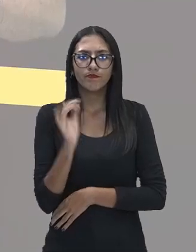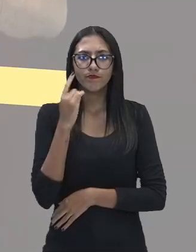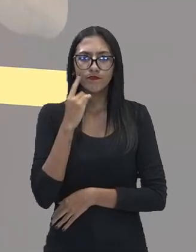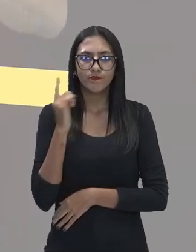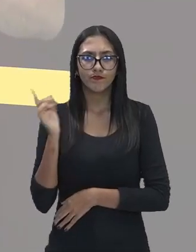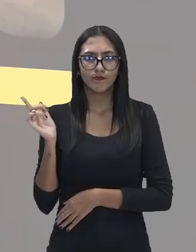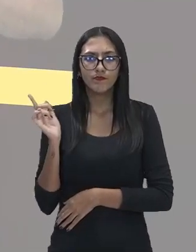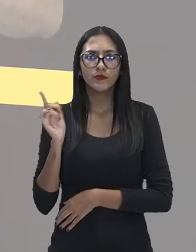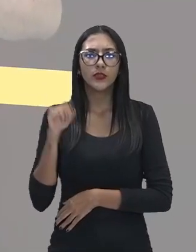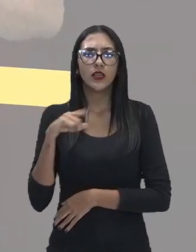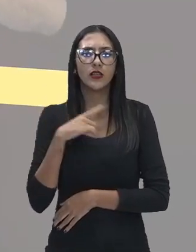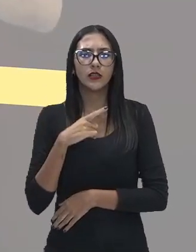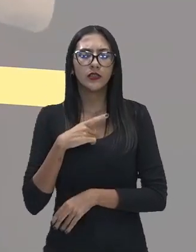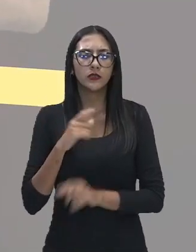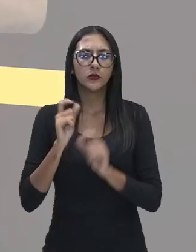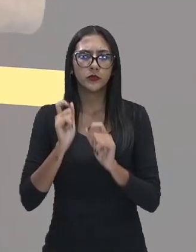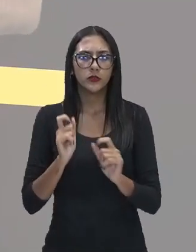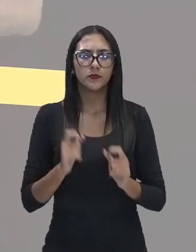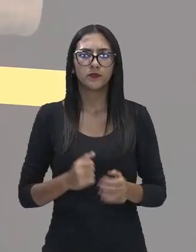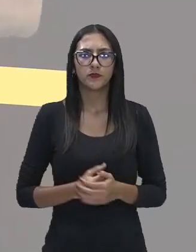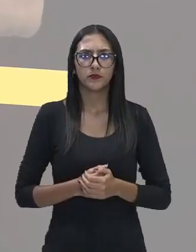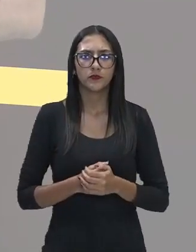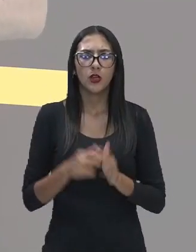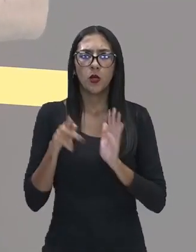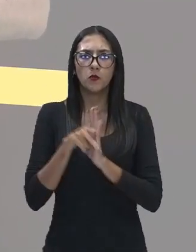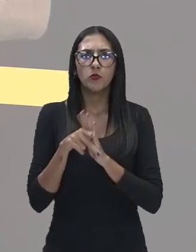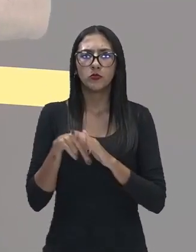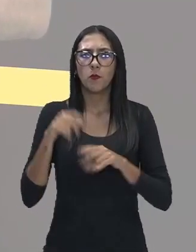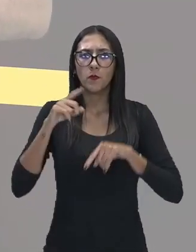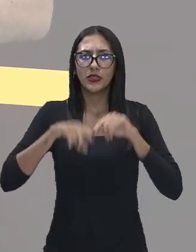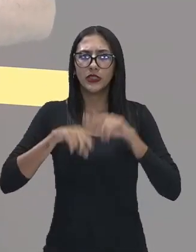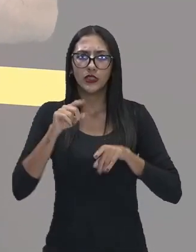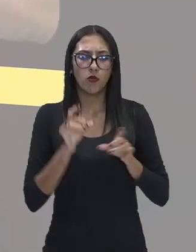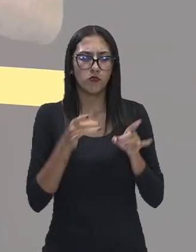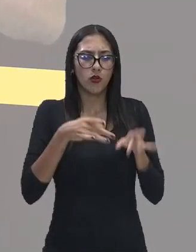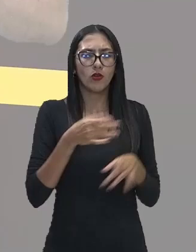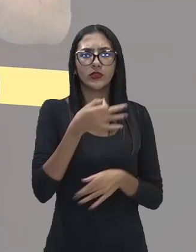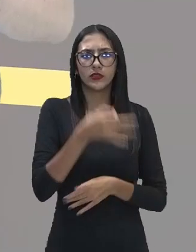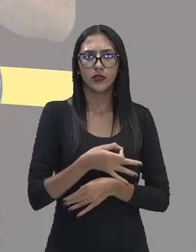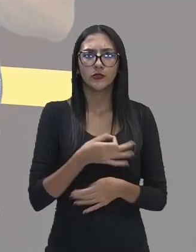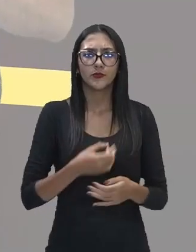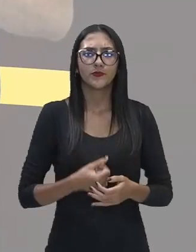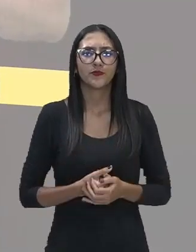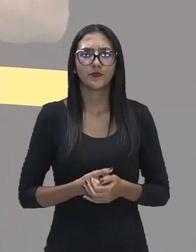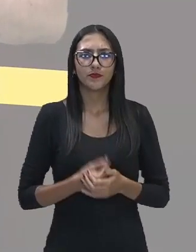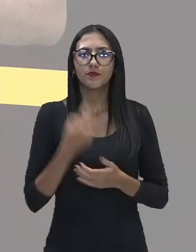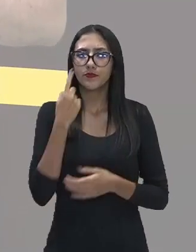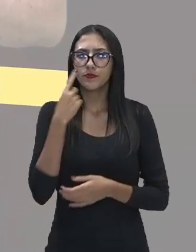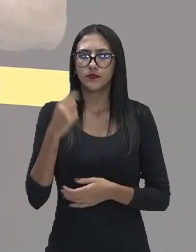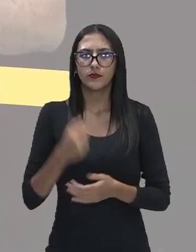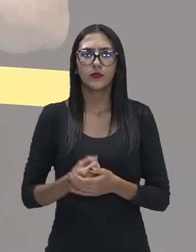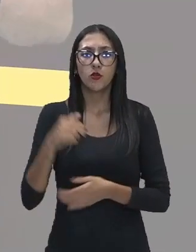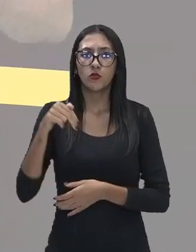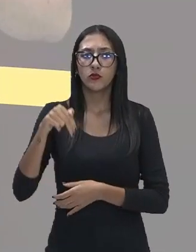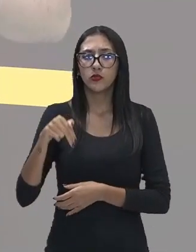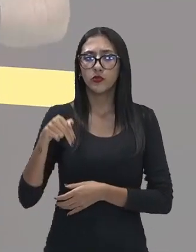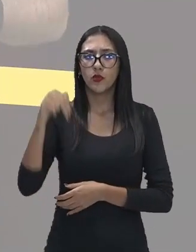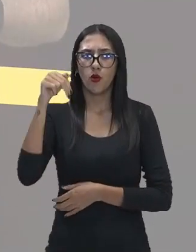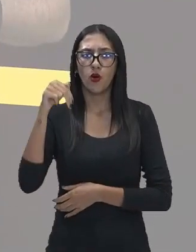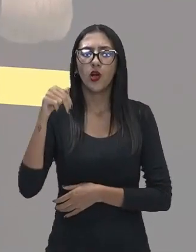vendo aí são percentuais da coleta correta, tudo bem? Então vamos lá, a região norte, por exemplo,